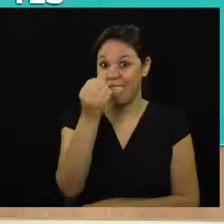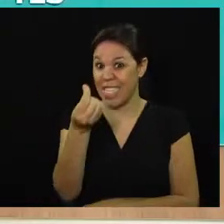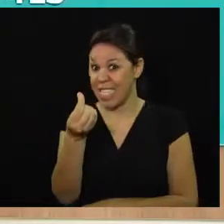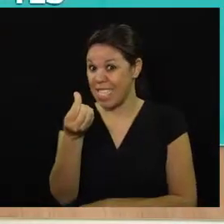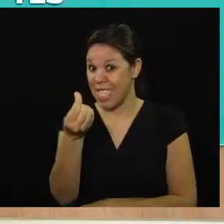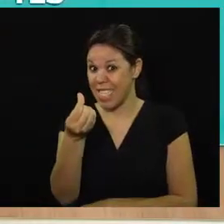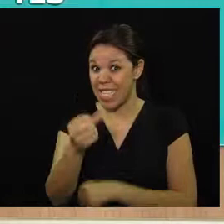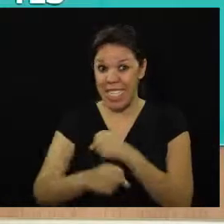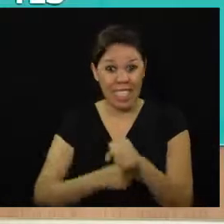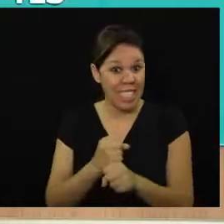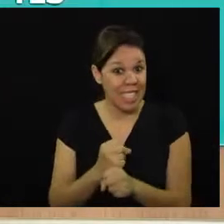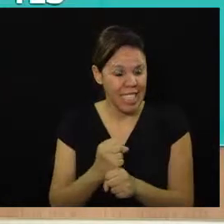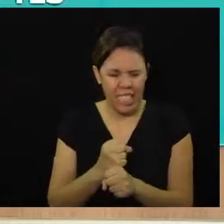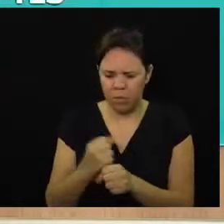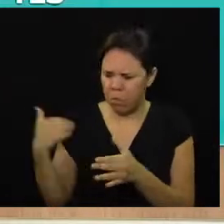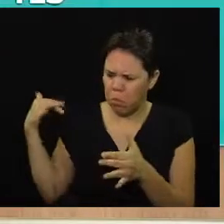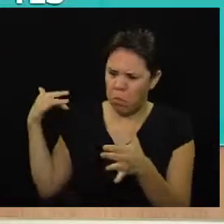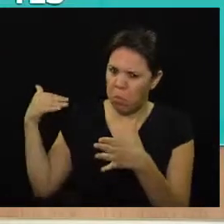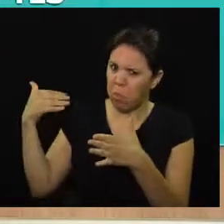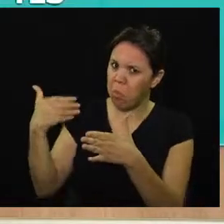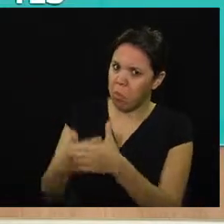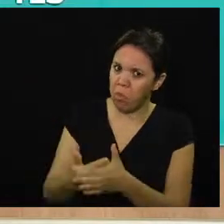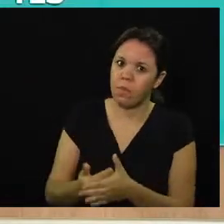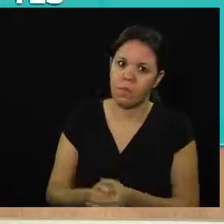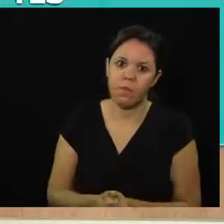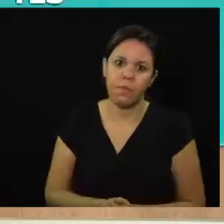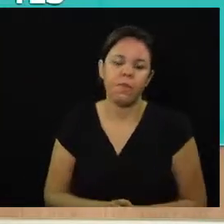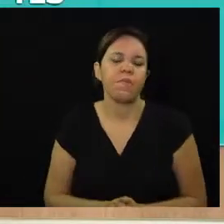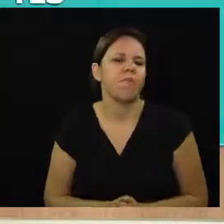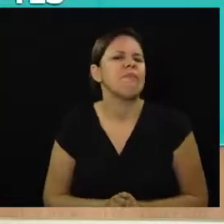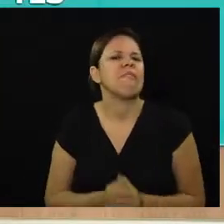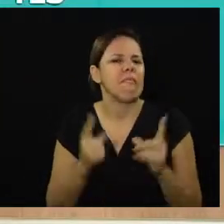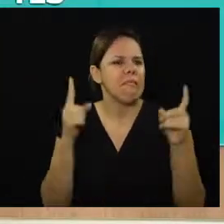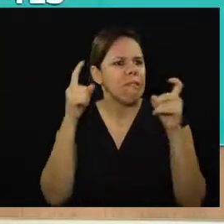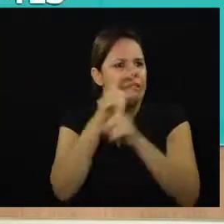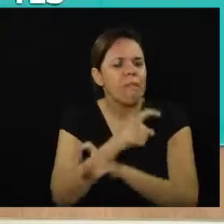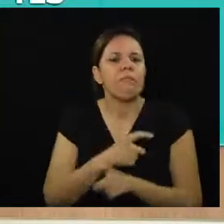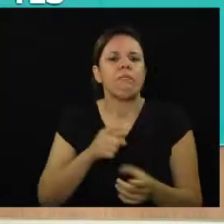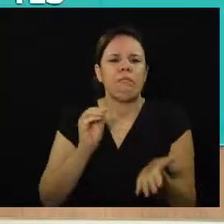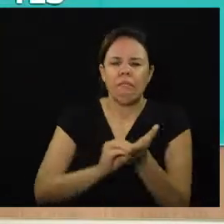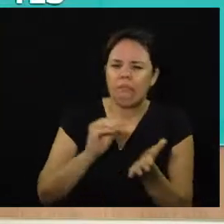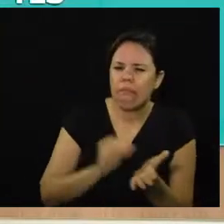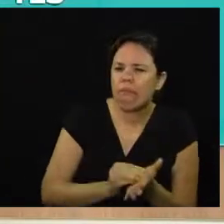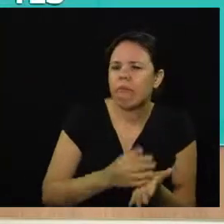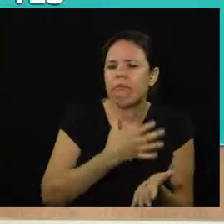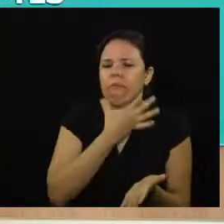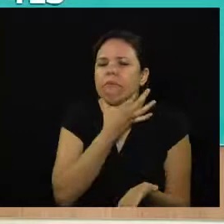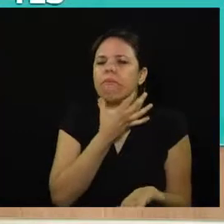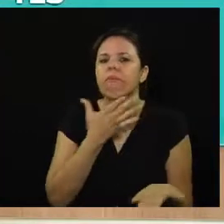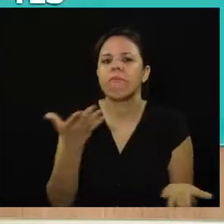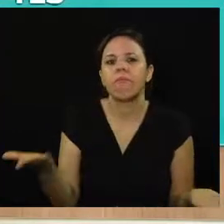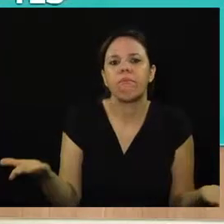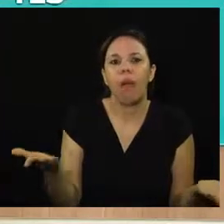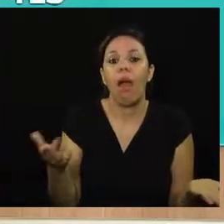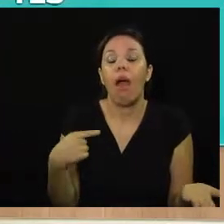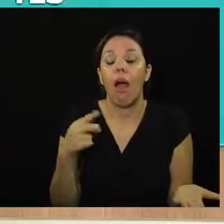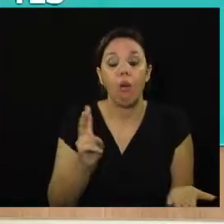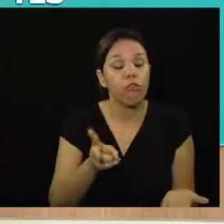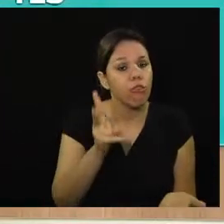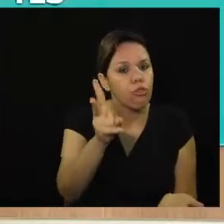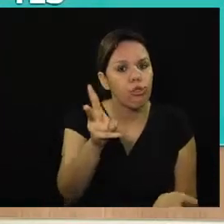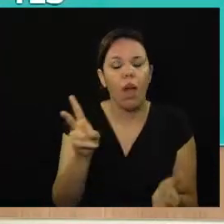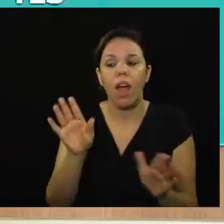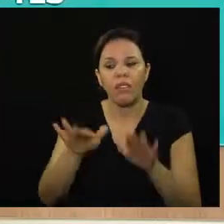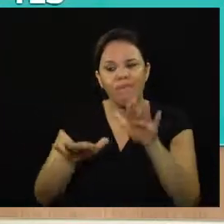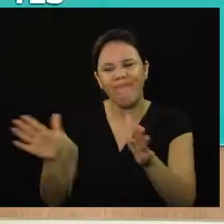ao longo do seu período ela passou por muitas dificuldades financeiras inclusive a gente ainda continua